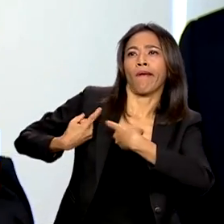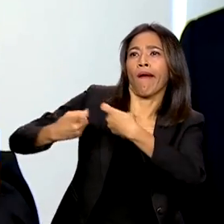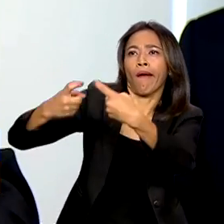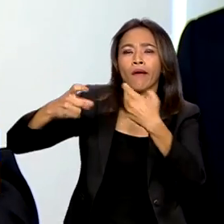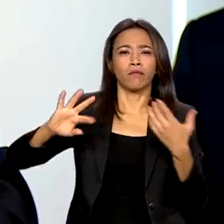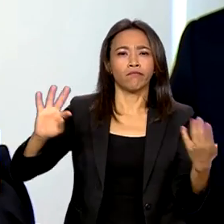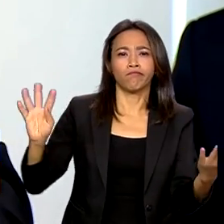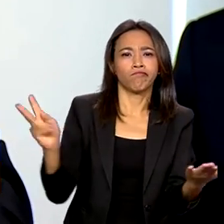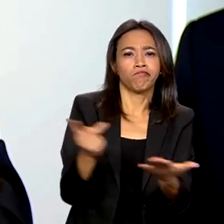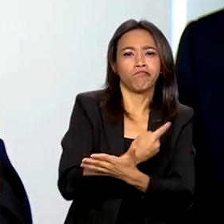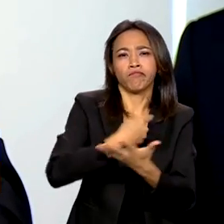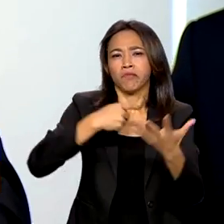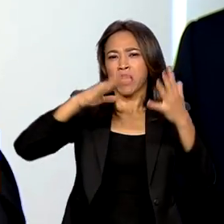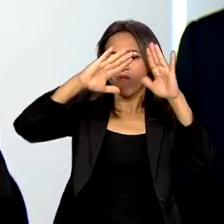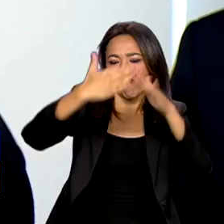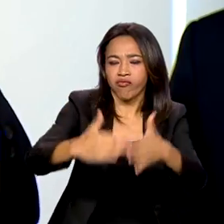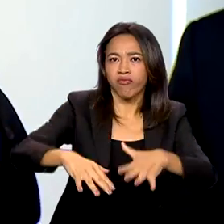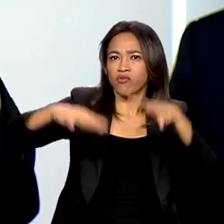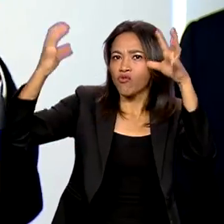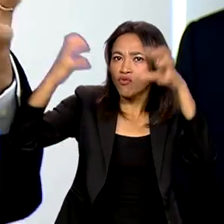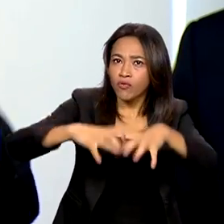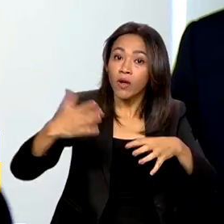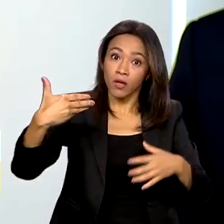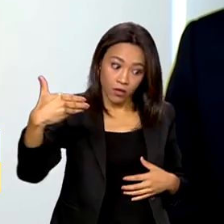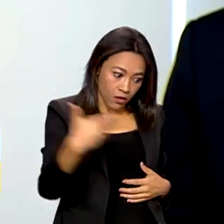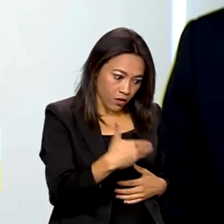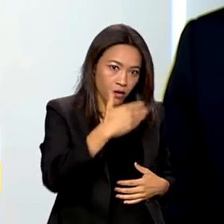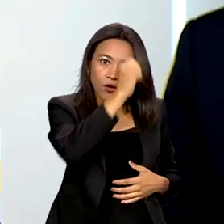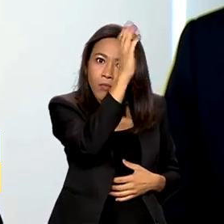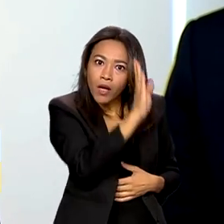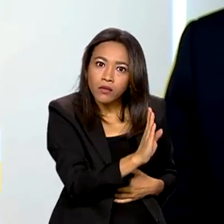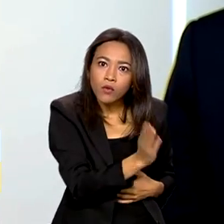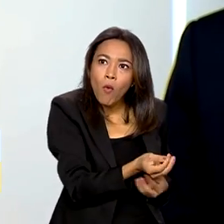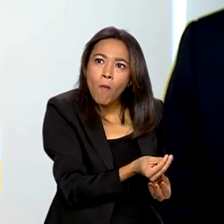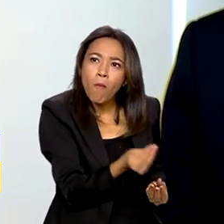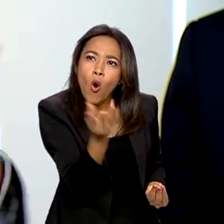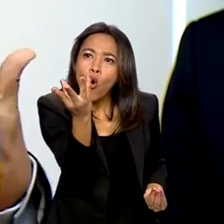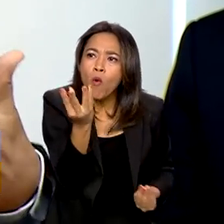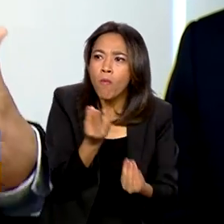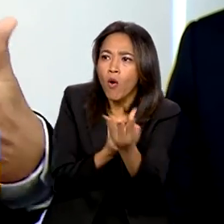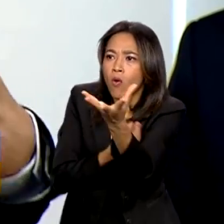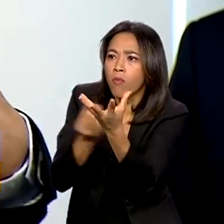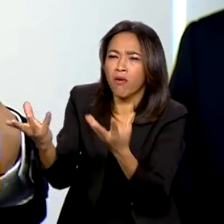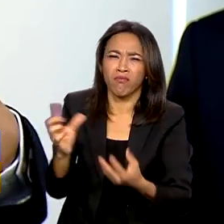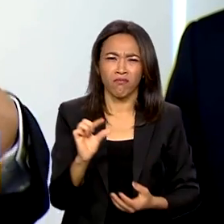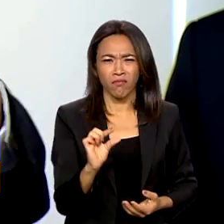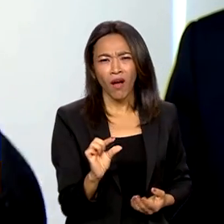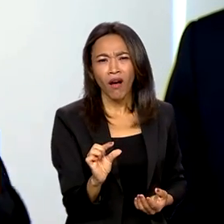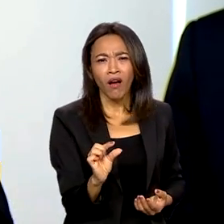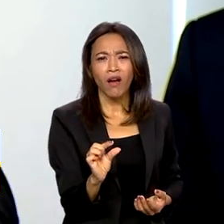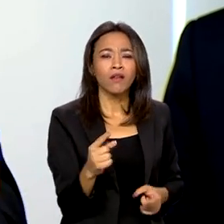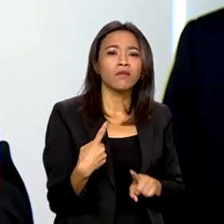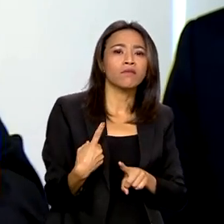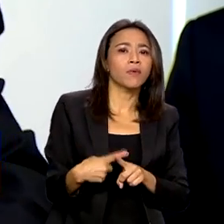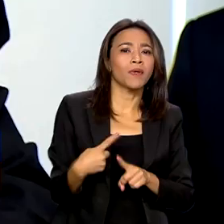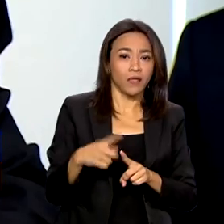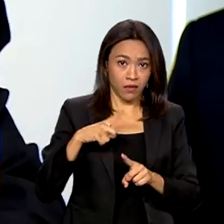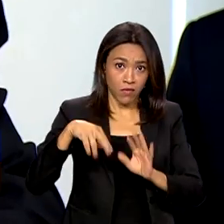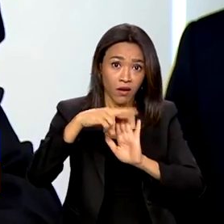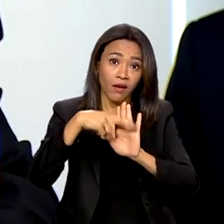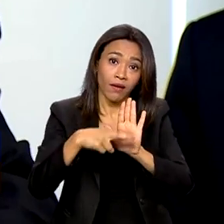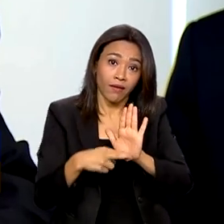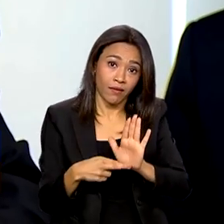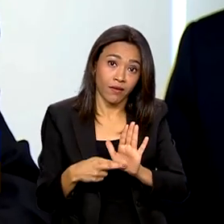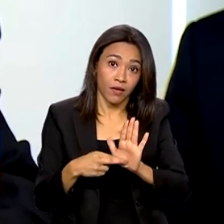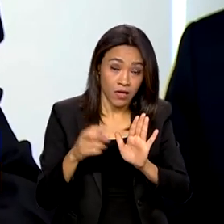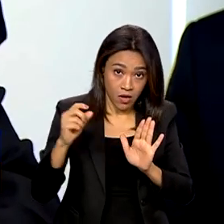enfim, de atendimento. E o Brasil está fornecendo muito pouquinho, porque pela regra, a ideia de